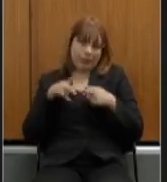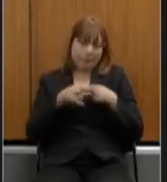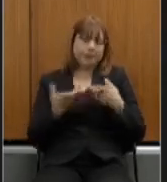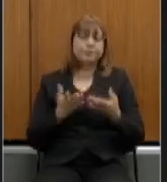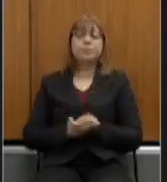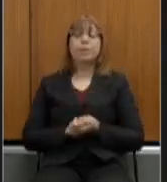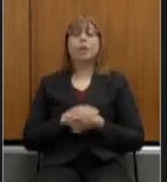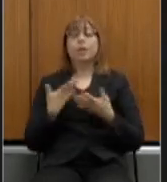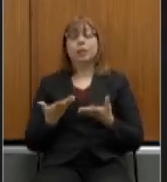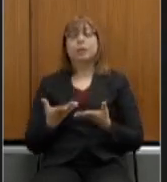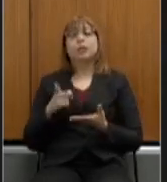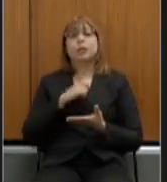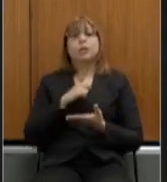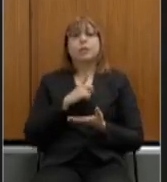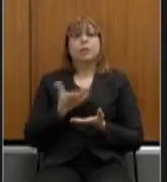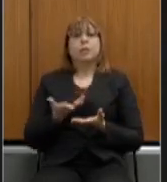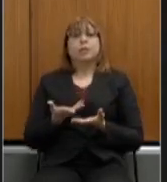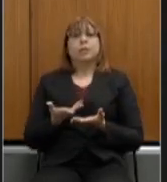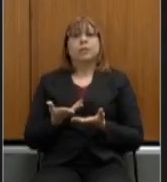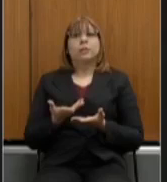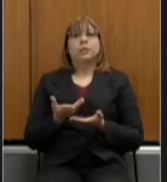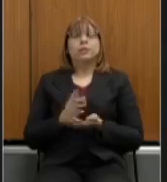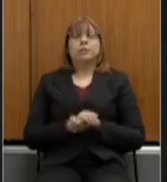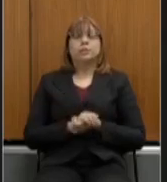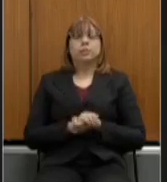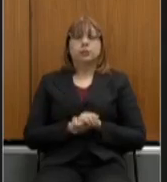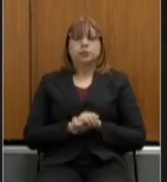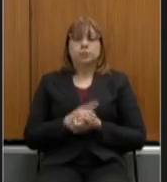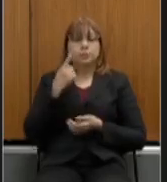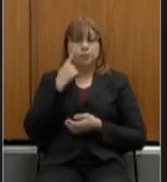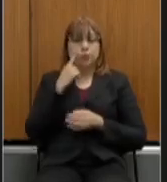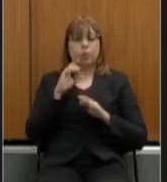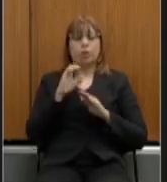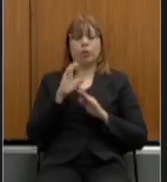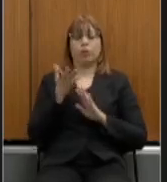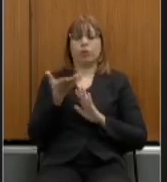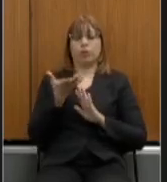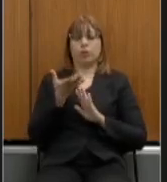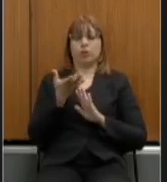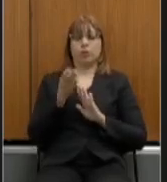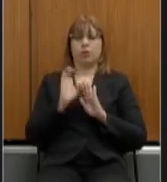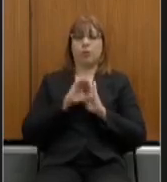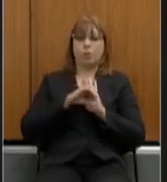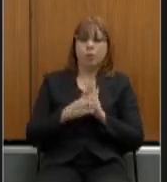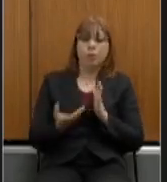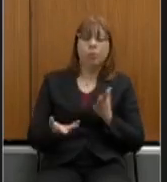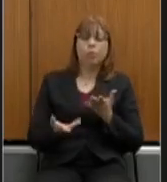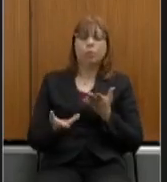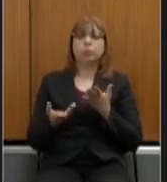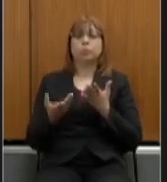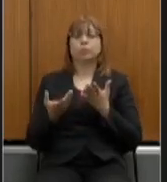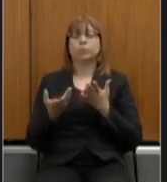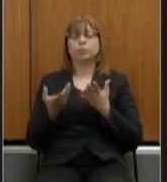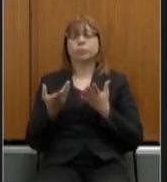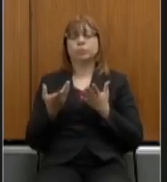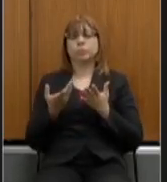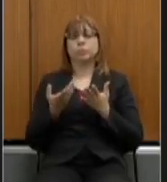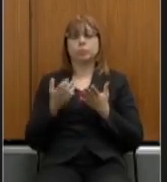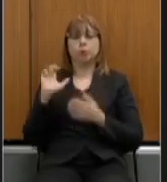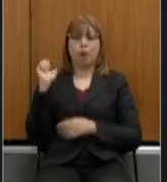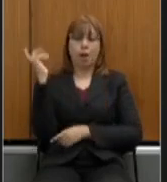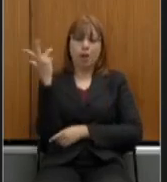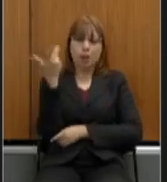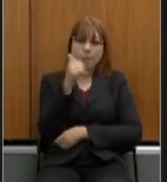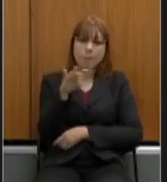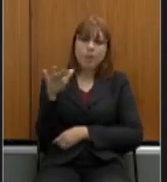aprovação de uma ampla revisão do código ambiental um código atrasado de 20 anos eu já era deputado quando nós votamos o primeiro código